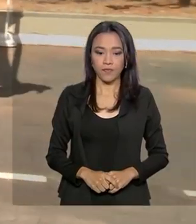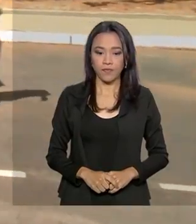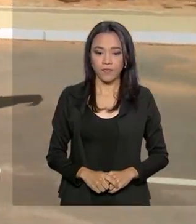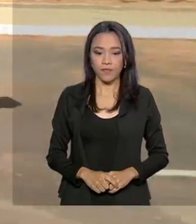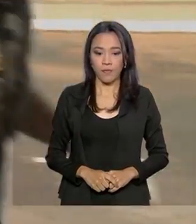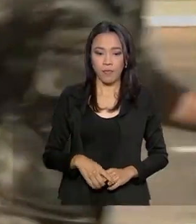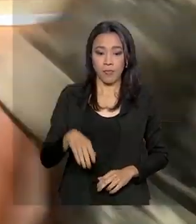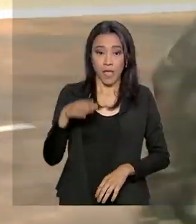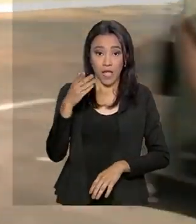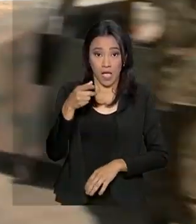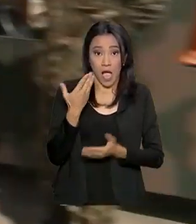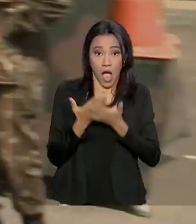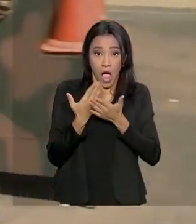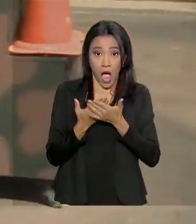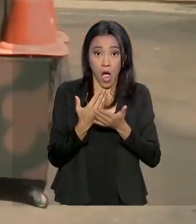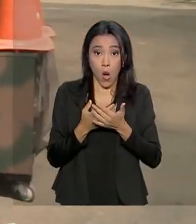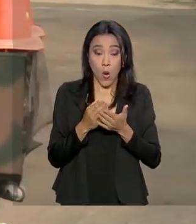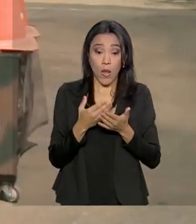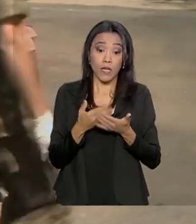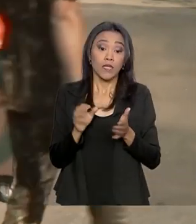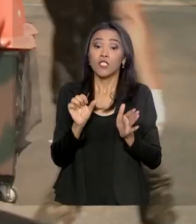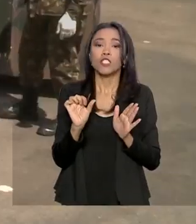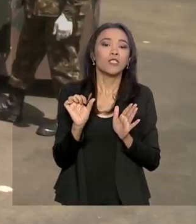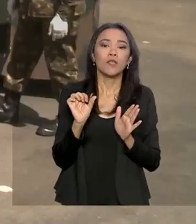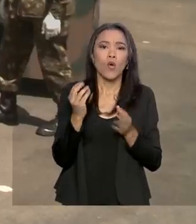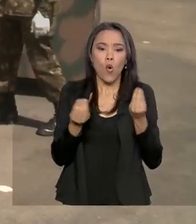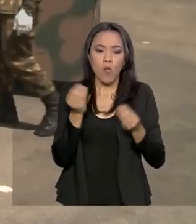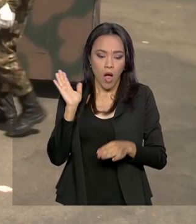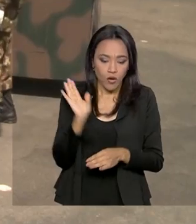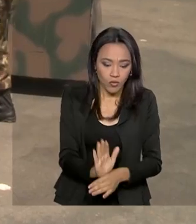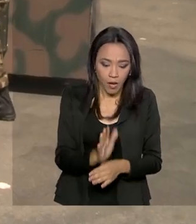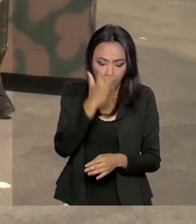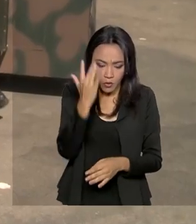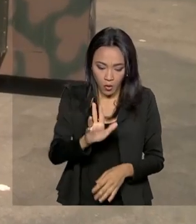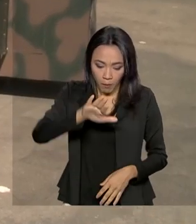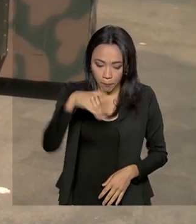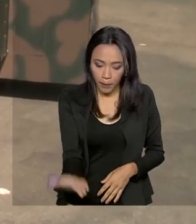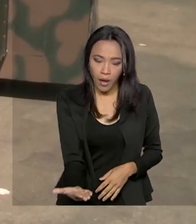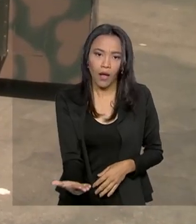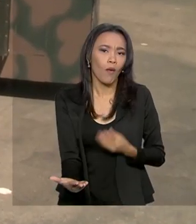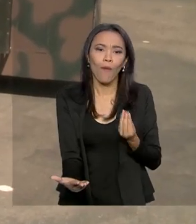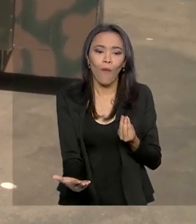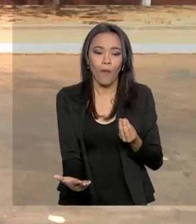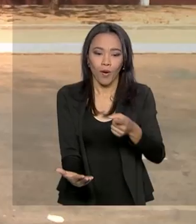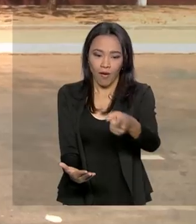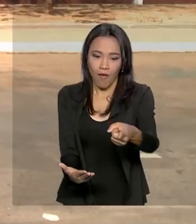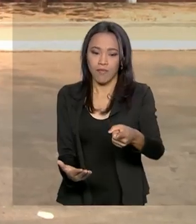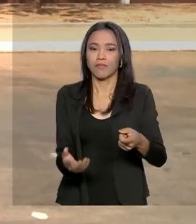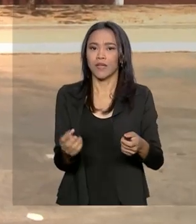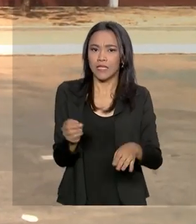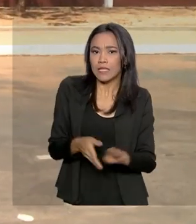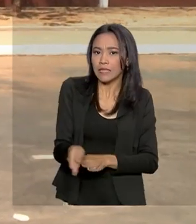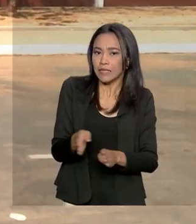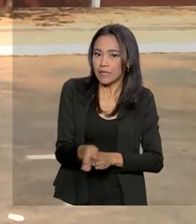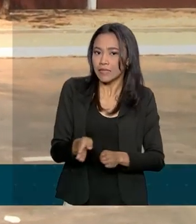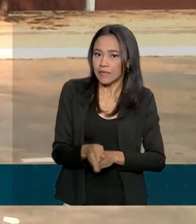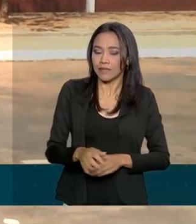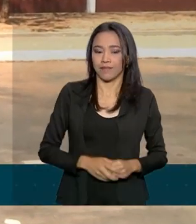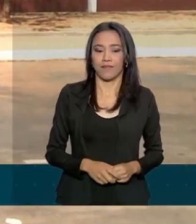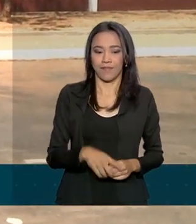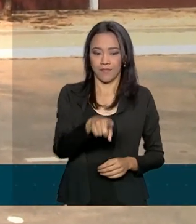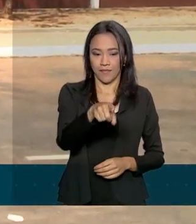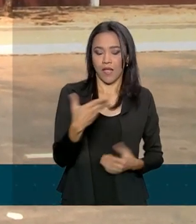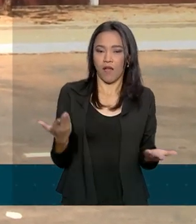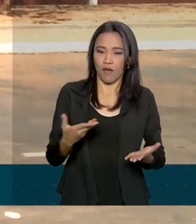A aula de primeiros socorros, tão realística, também faz parte do treinamento de condutores. Então eu vou passar a instrução aqui para o nosso